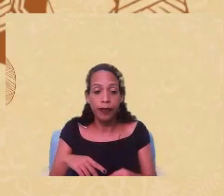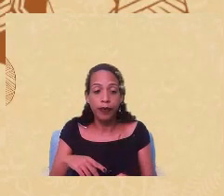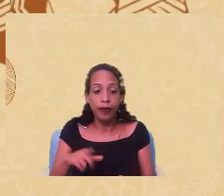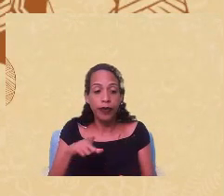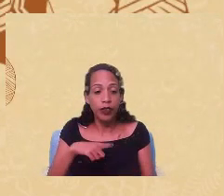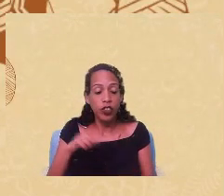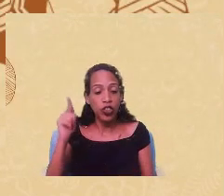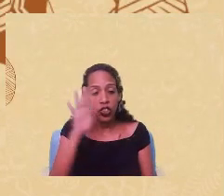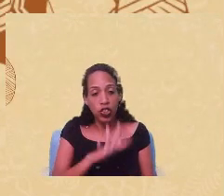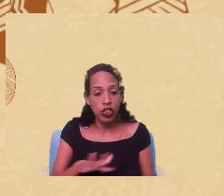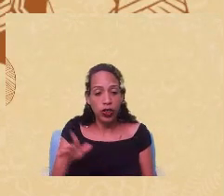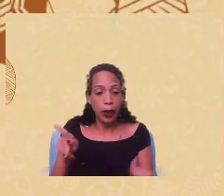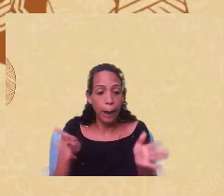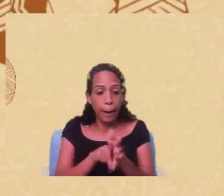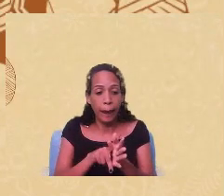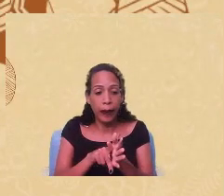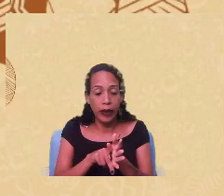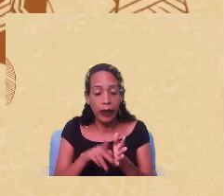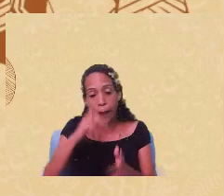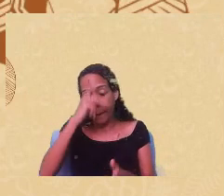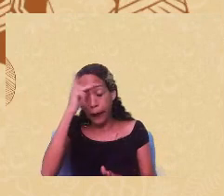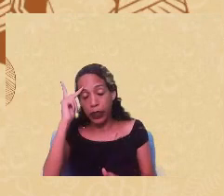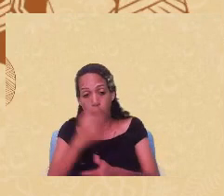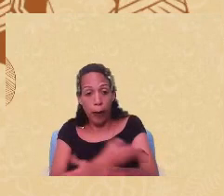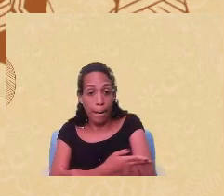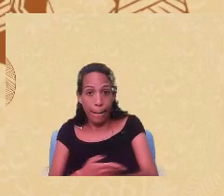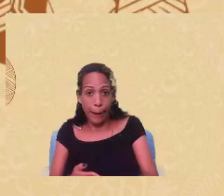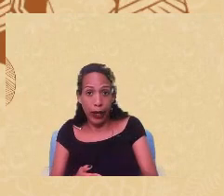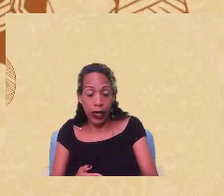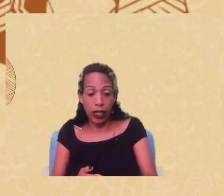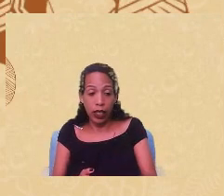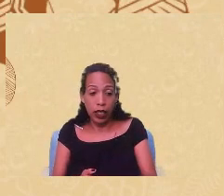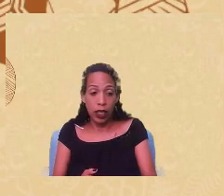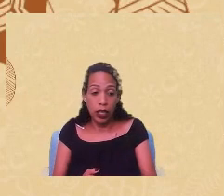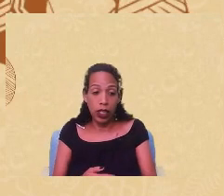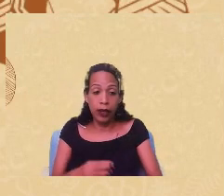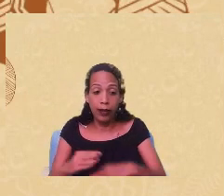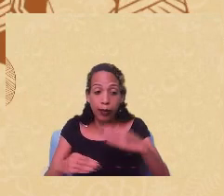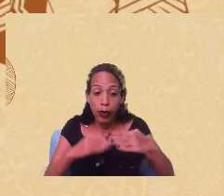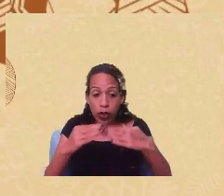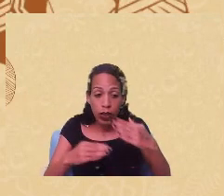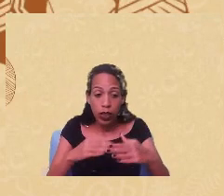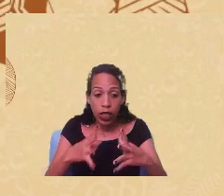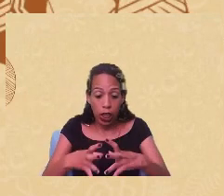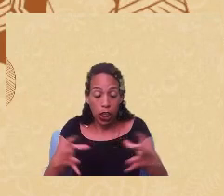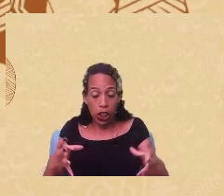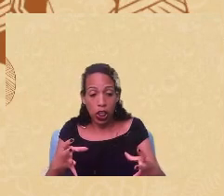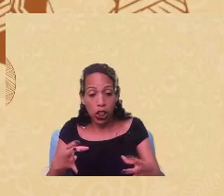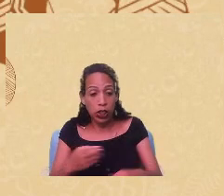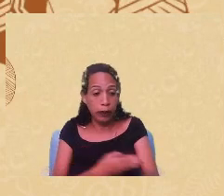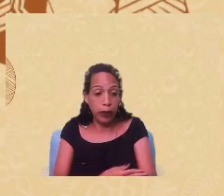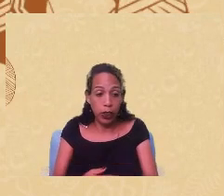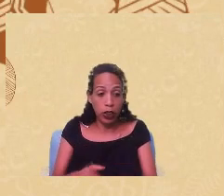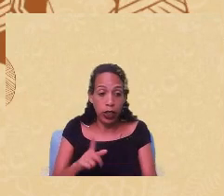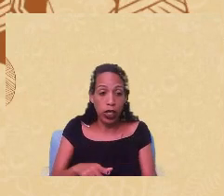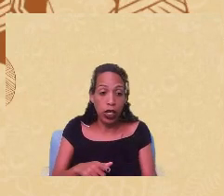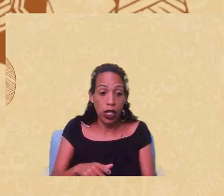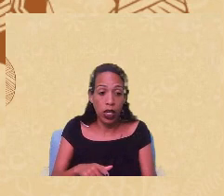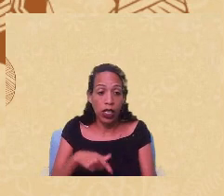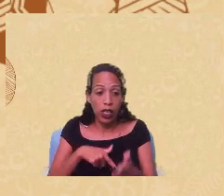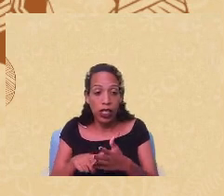apropriada pelas pessoas brancas modeladas pela branquitude a questão do racismo